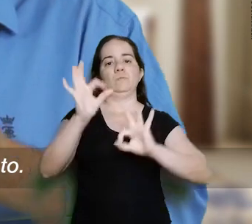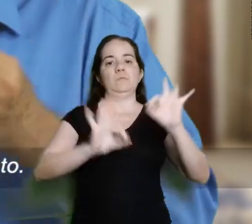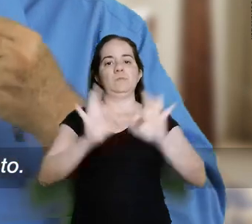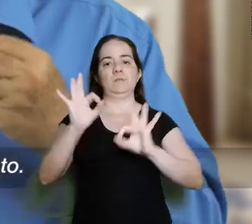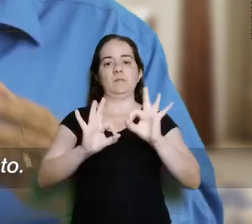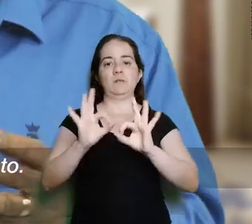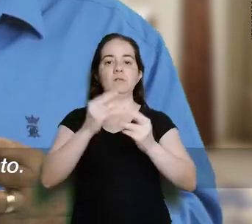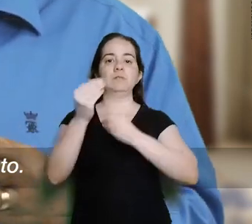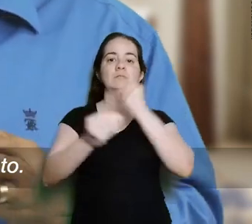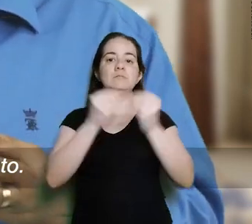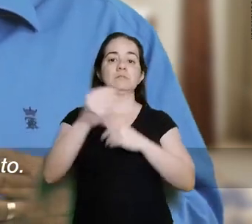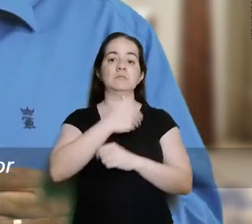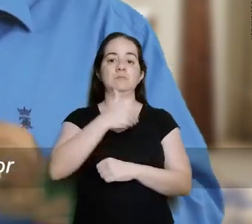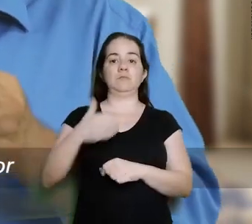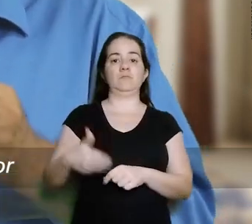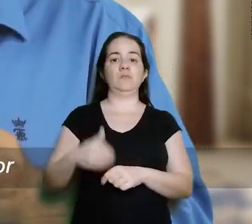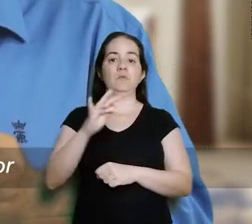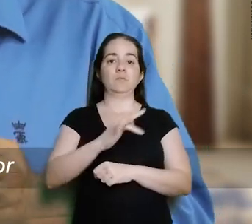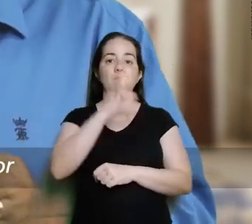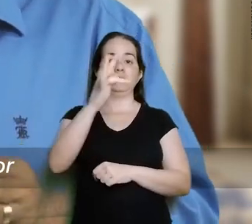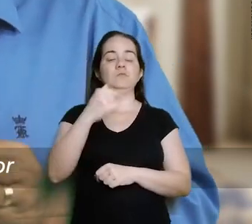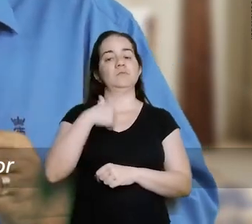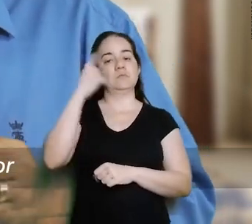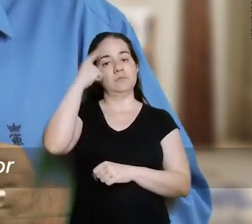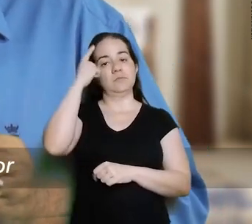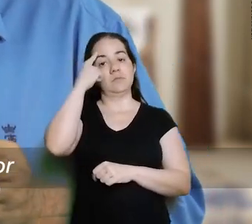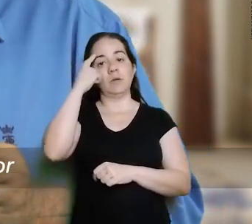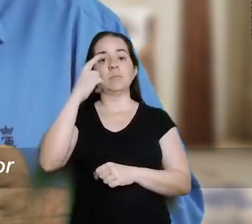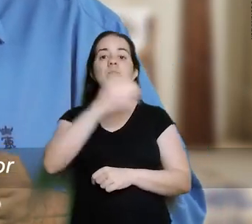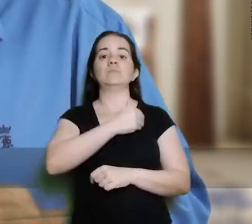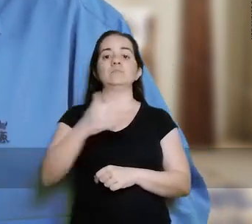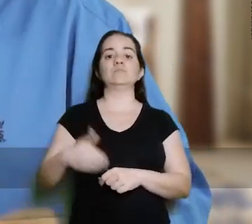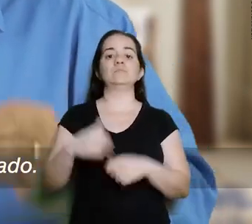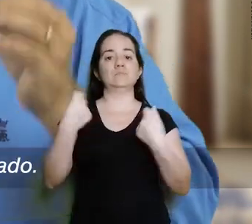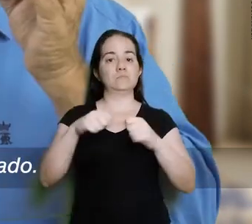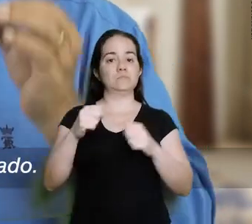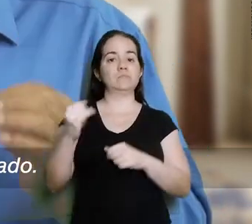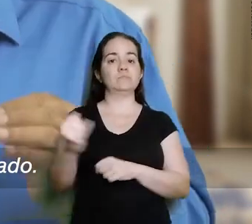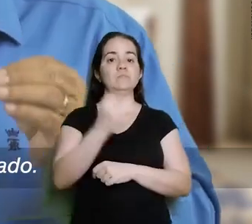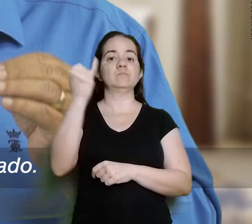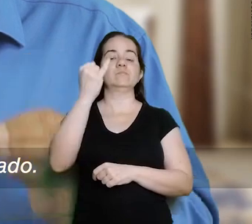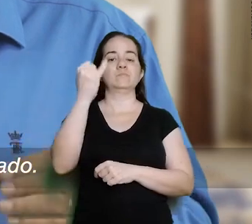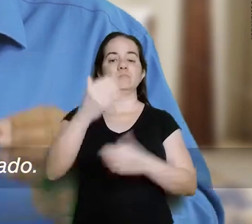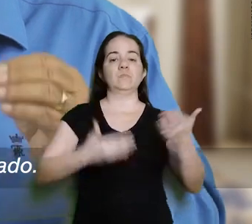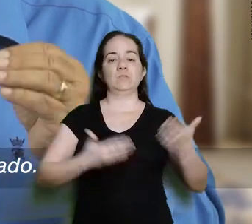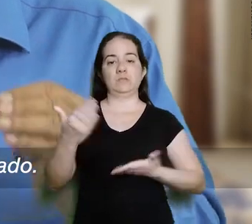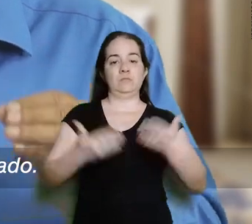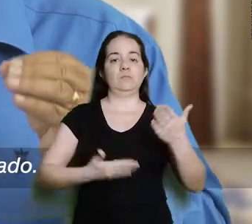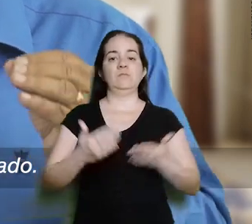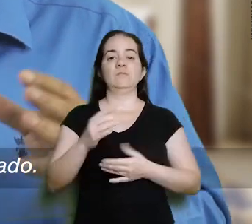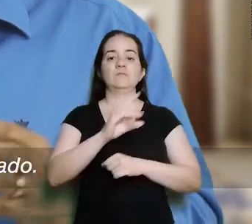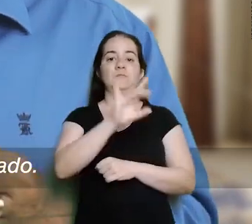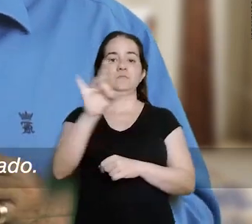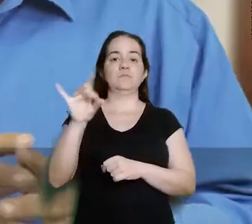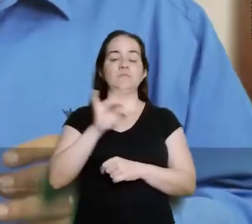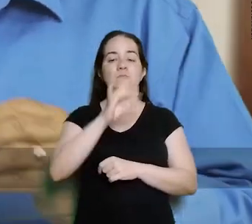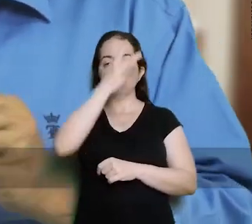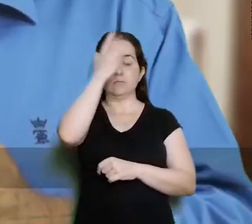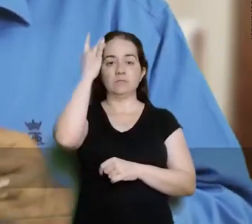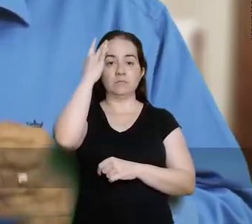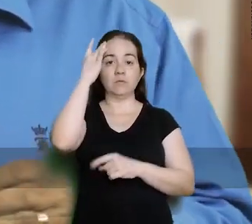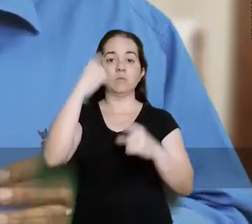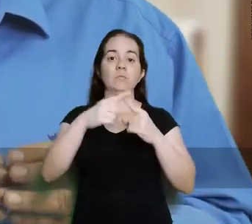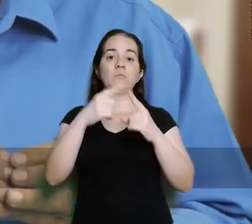contemplado em nosso projeto. Porque para mim, ser governador é ser o servidor número um do Estado.